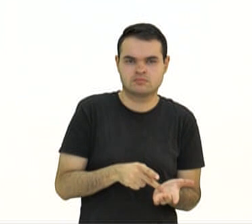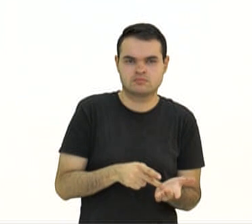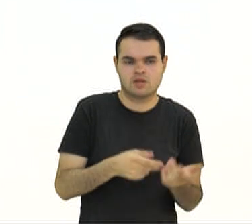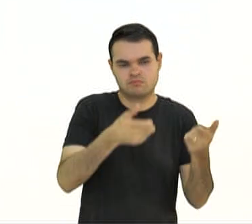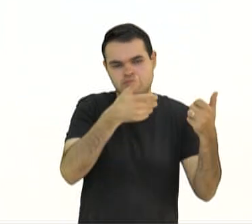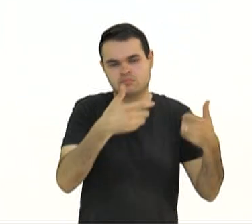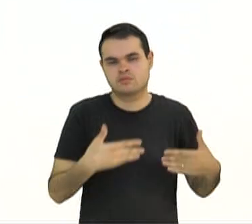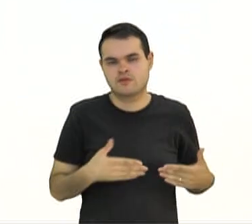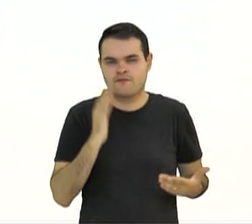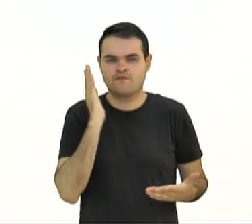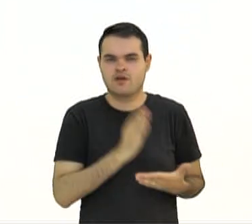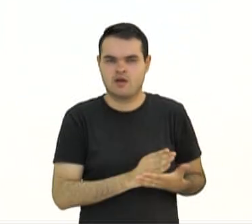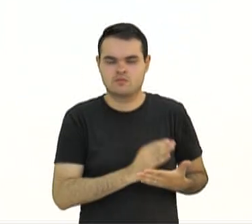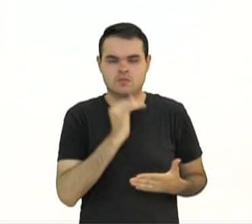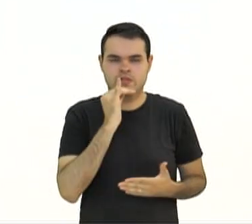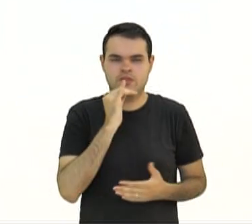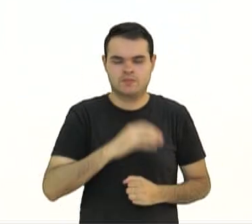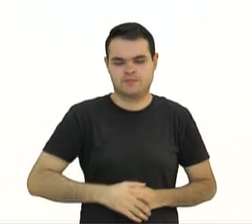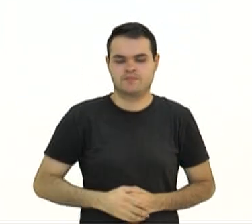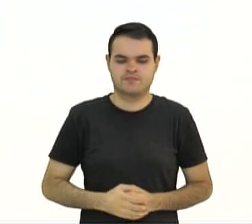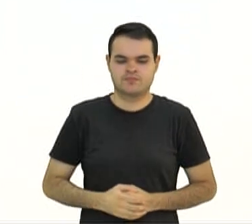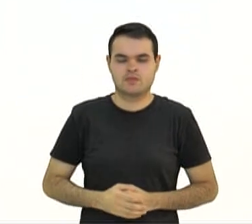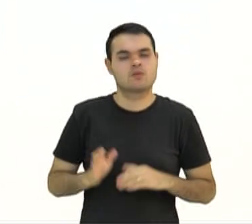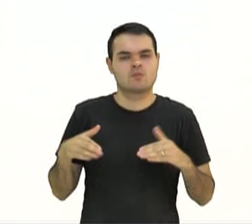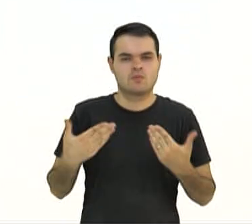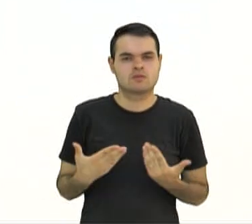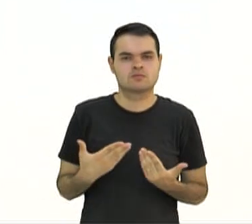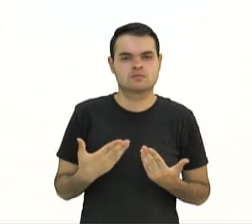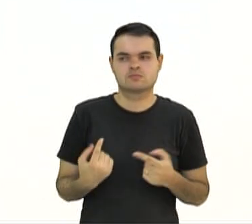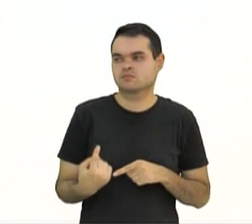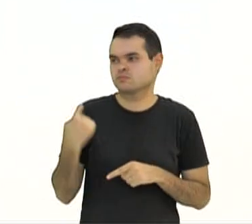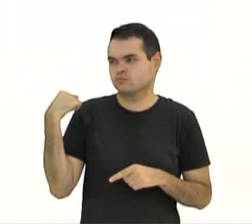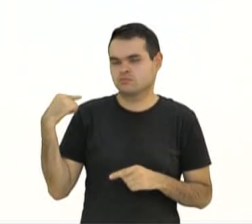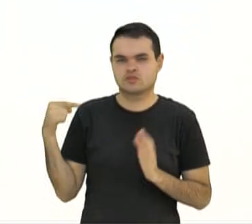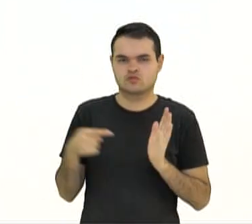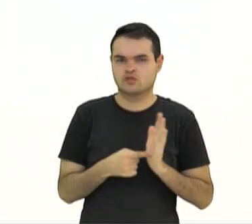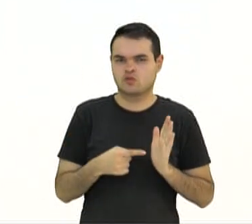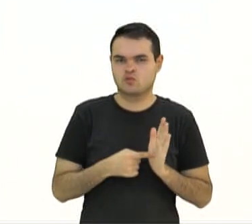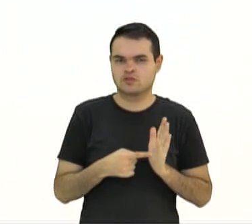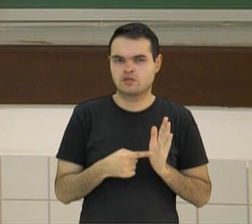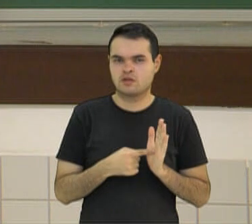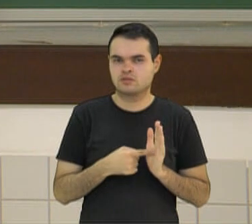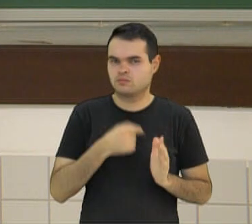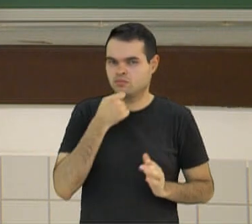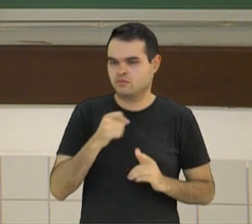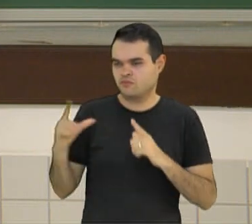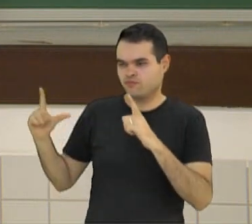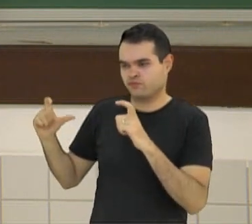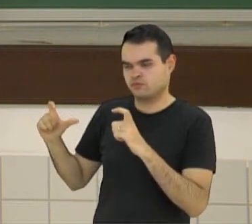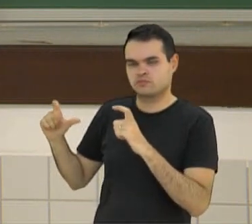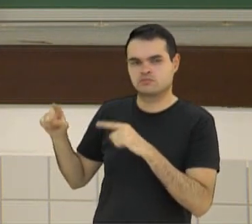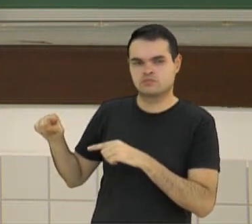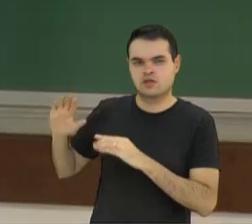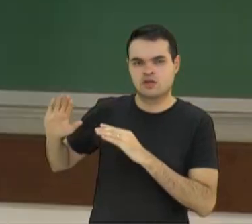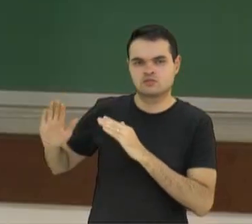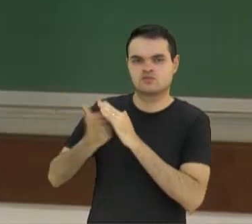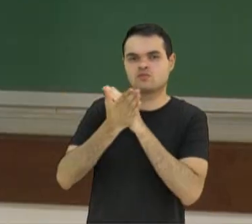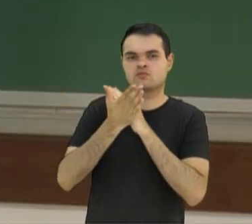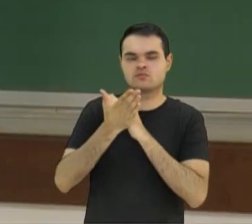Vamos pensar um pouco. Quando essa questão foi denunciada pela reportagem, a fotografia